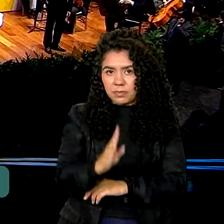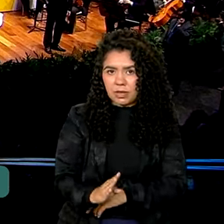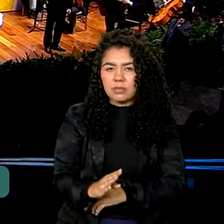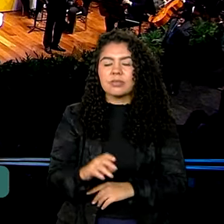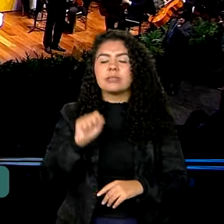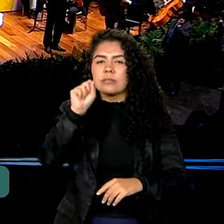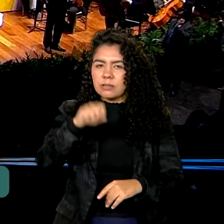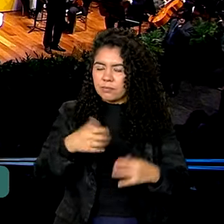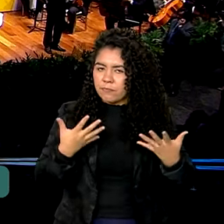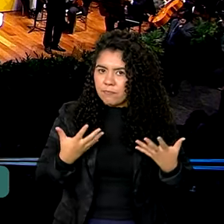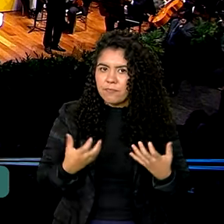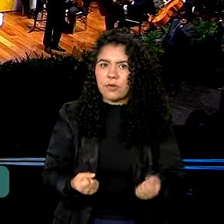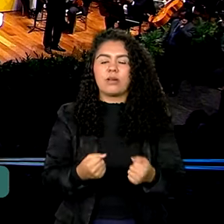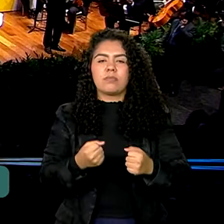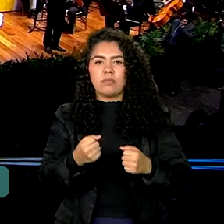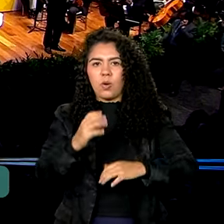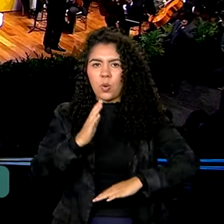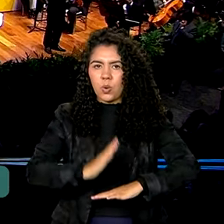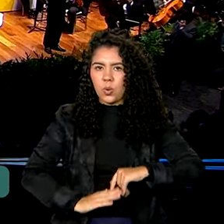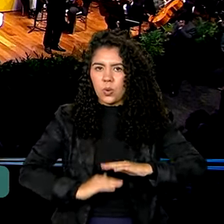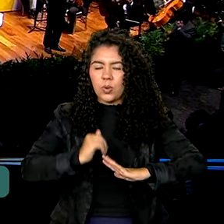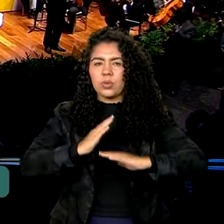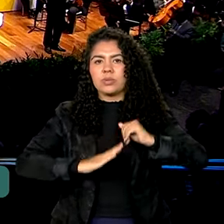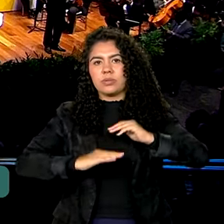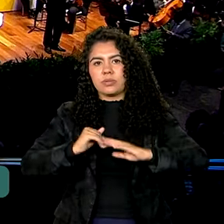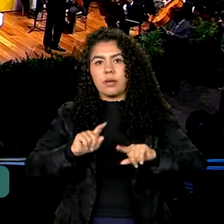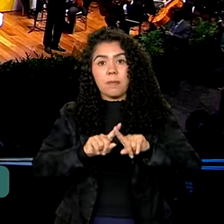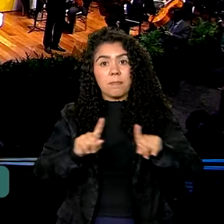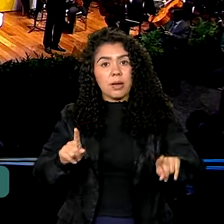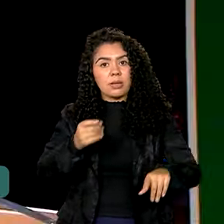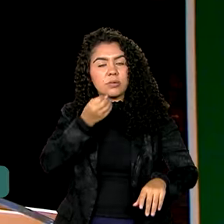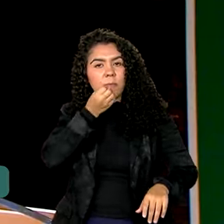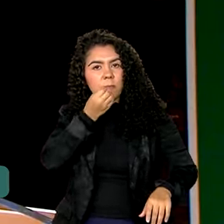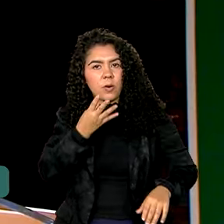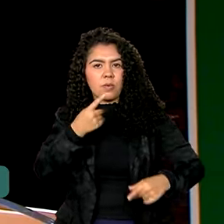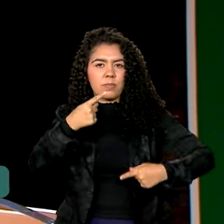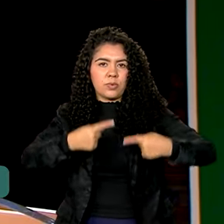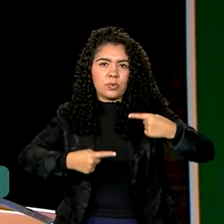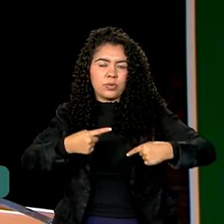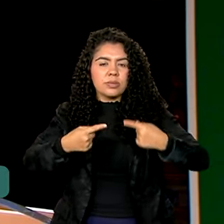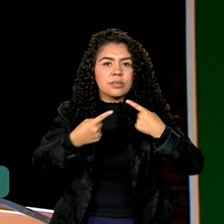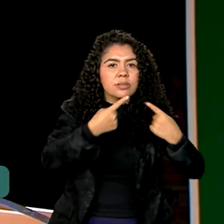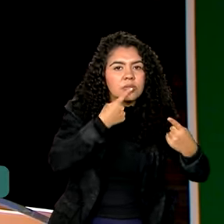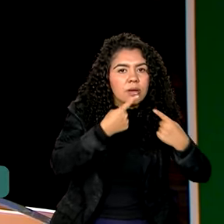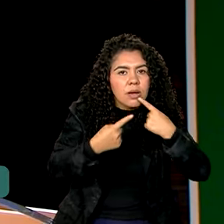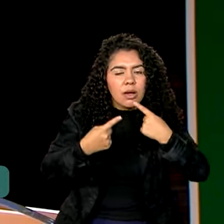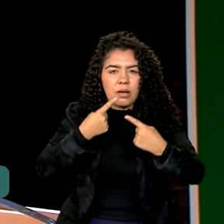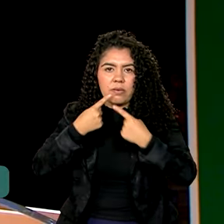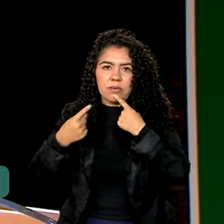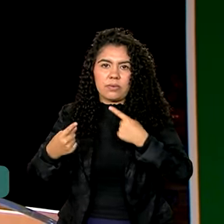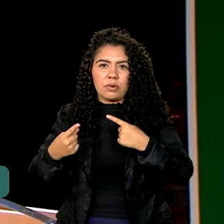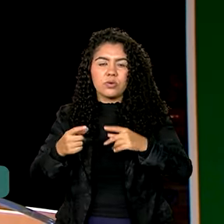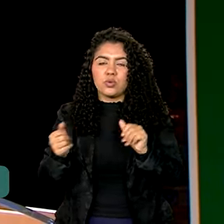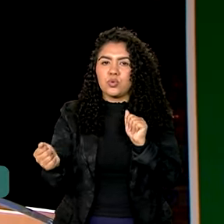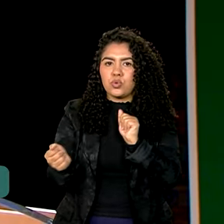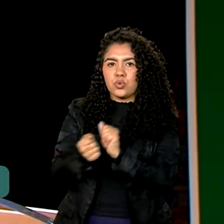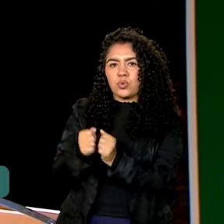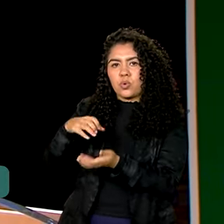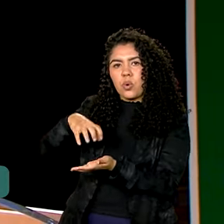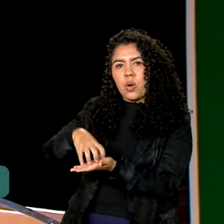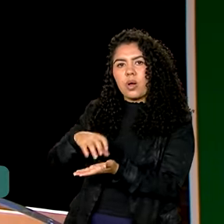sim construir, com a boa política, com diálogo, junto ao Ibama,